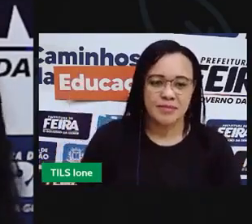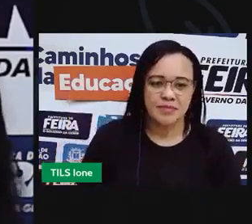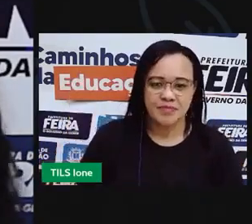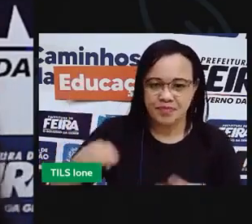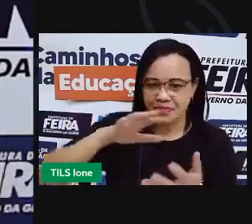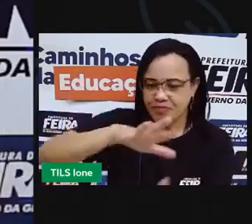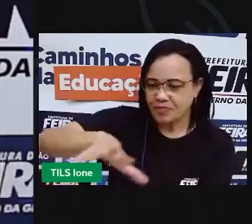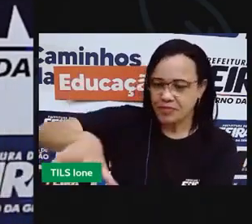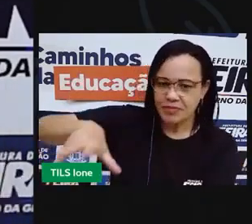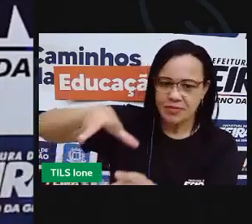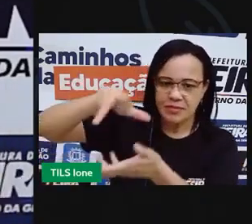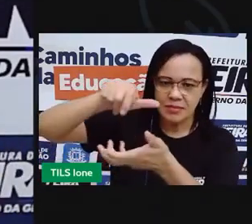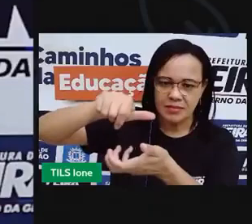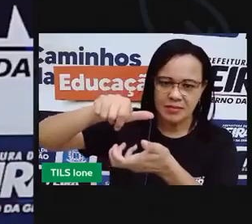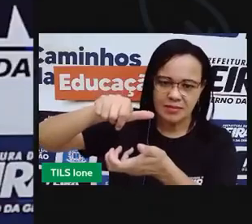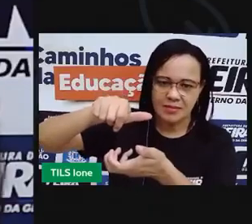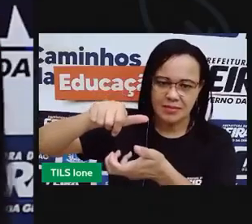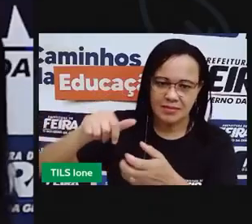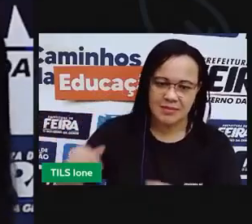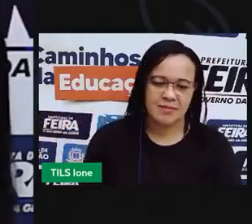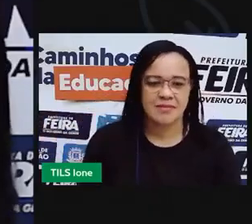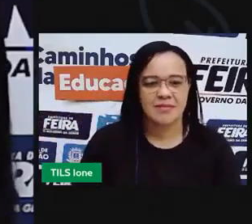O mundo inteiro segue novamente.